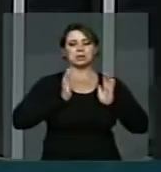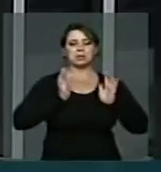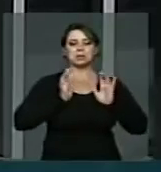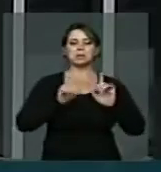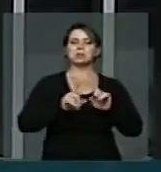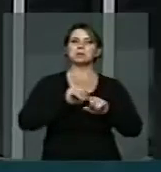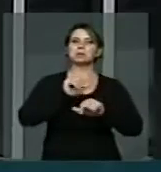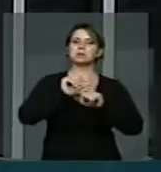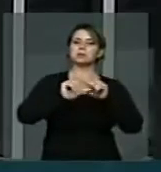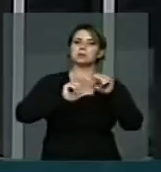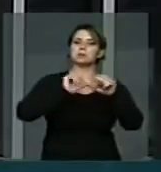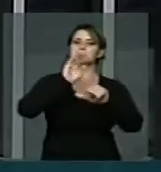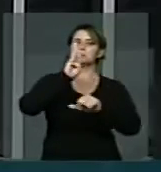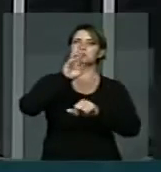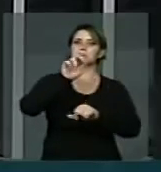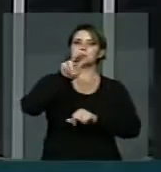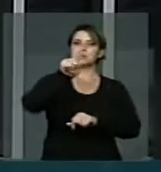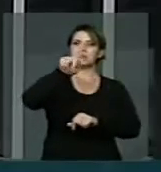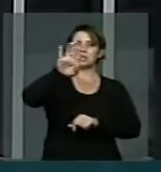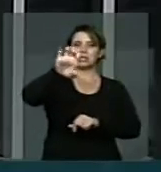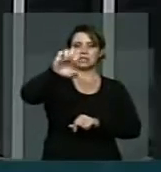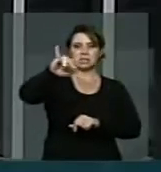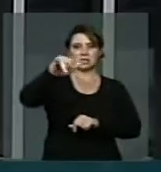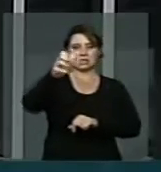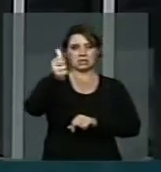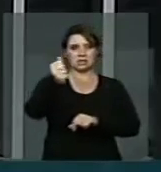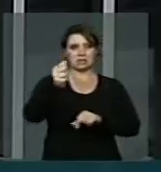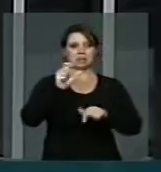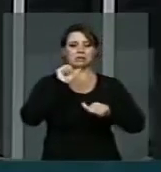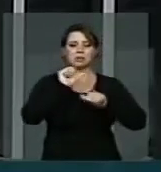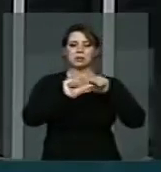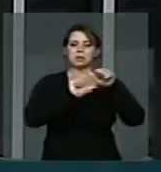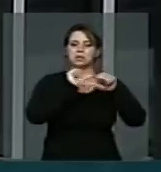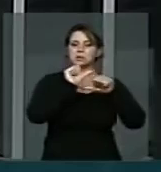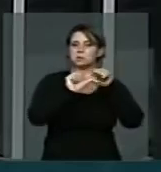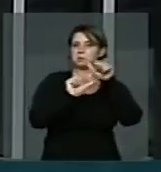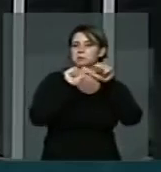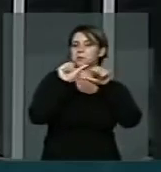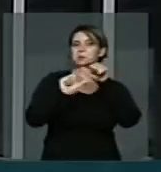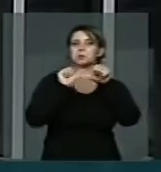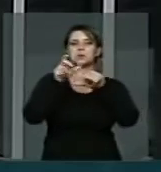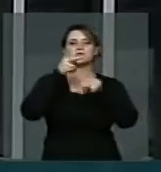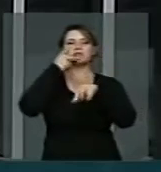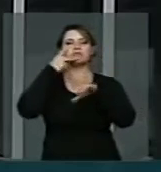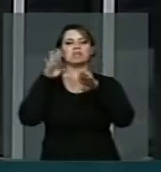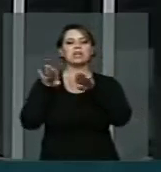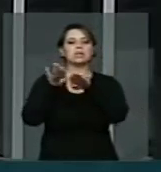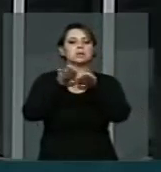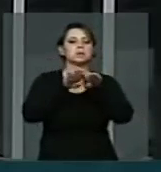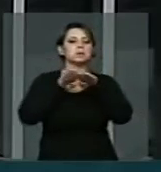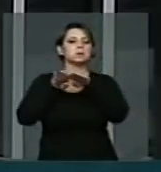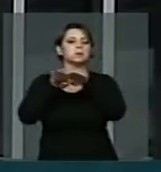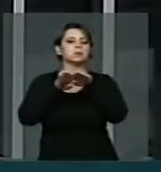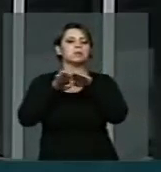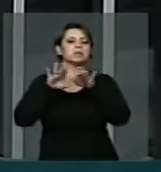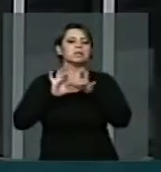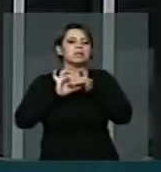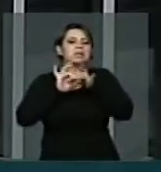poucos esse ideário discursado da igualdade, da liberdade e da fraternidade,